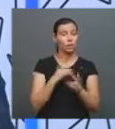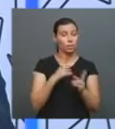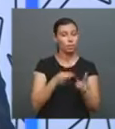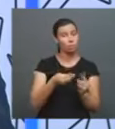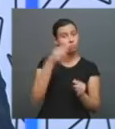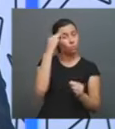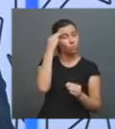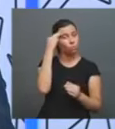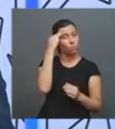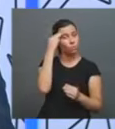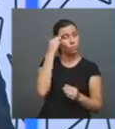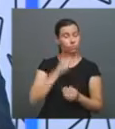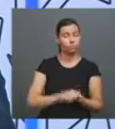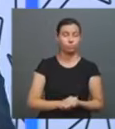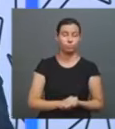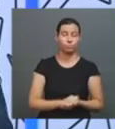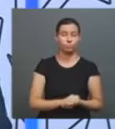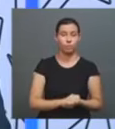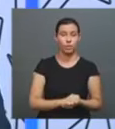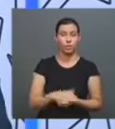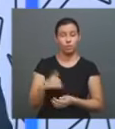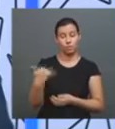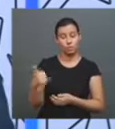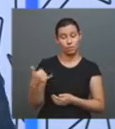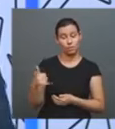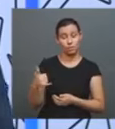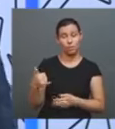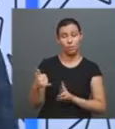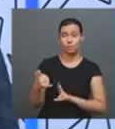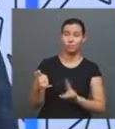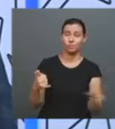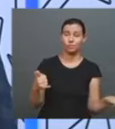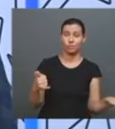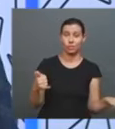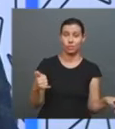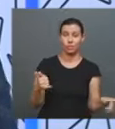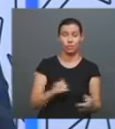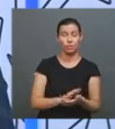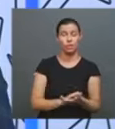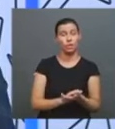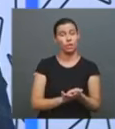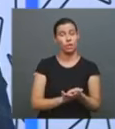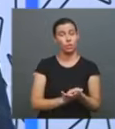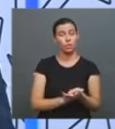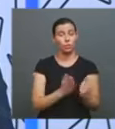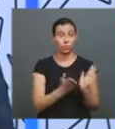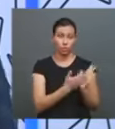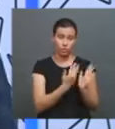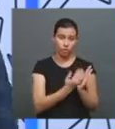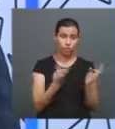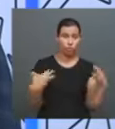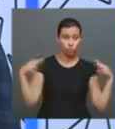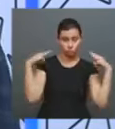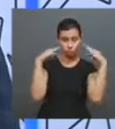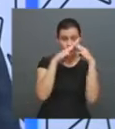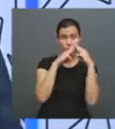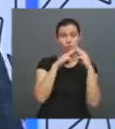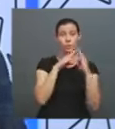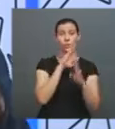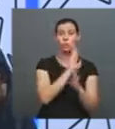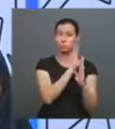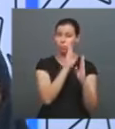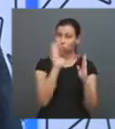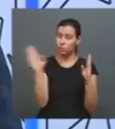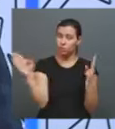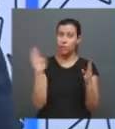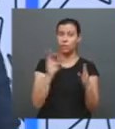muito, vamos dizer assim, que o celular ainda não tem. O livro, o museu, a biblioteca, a editora,